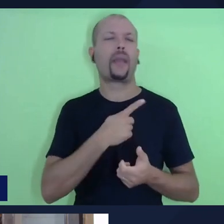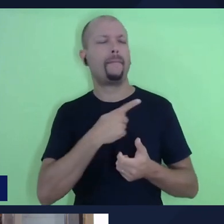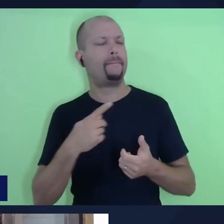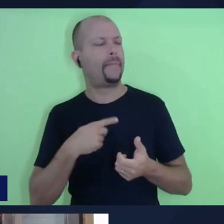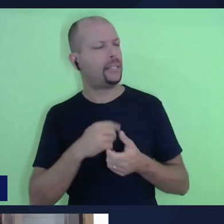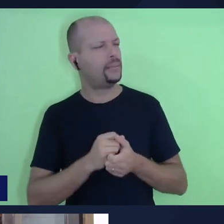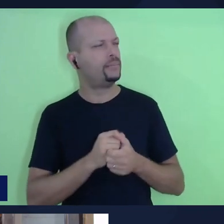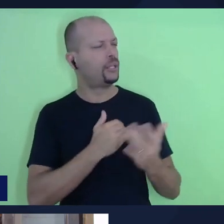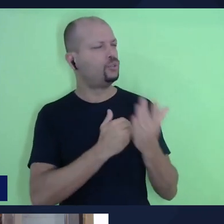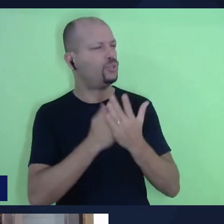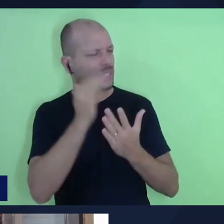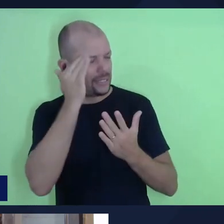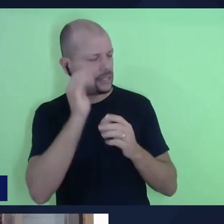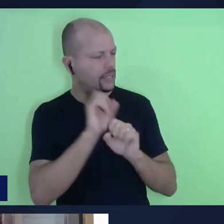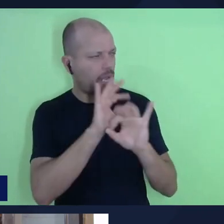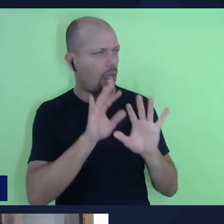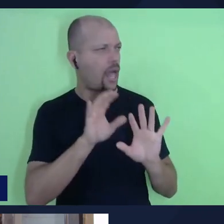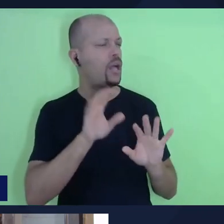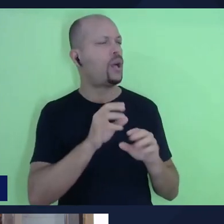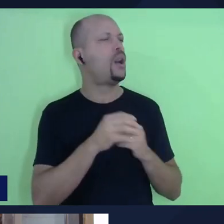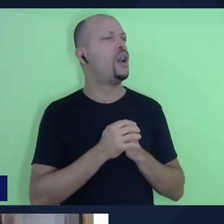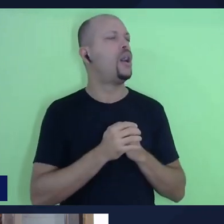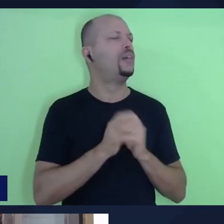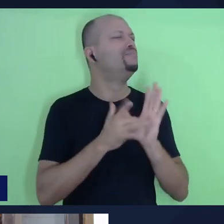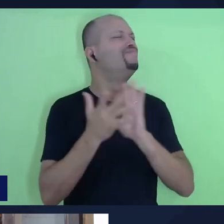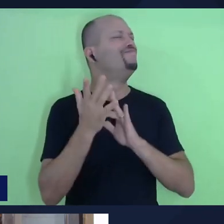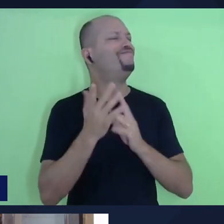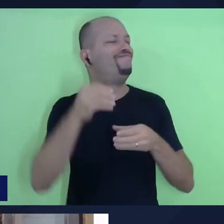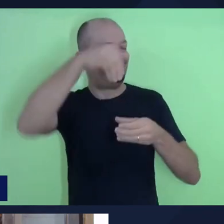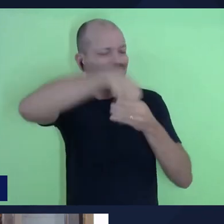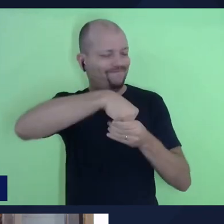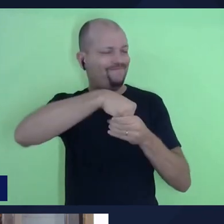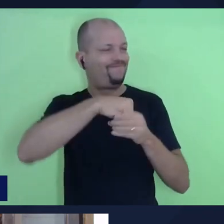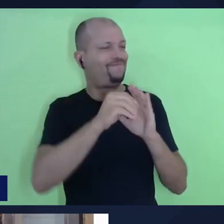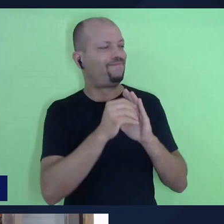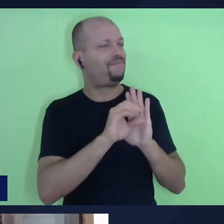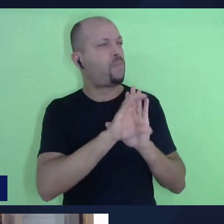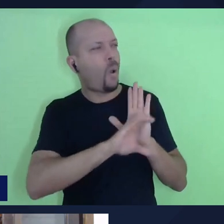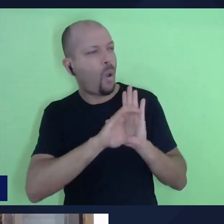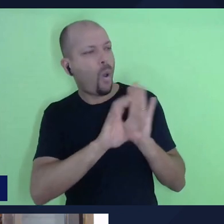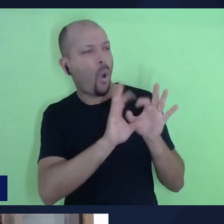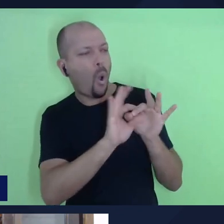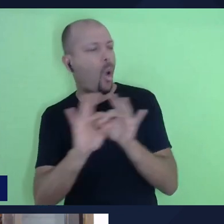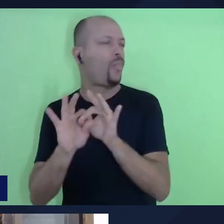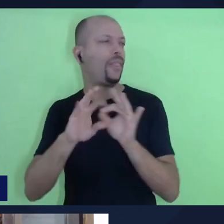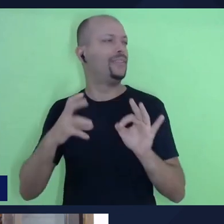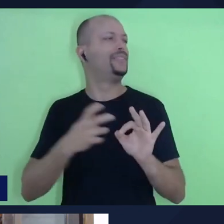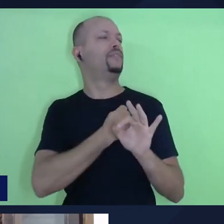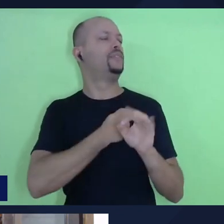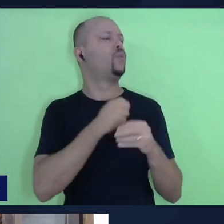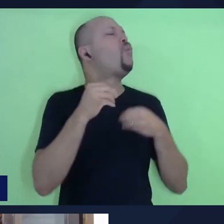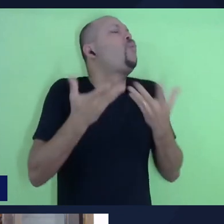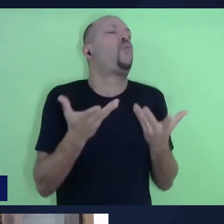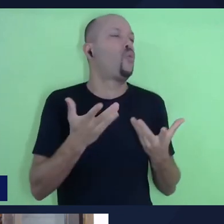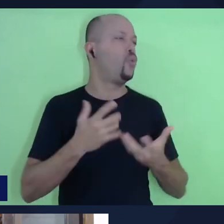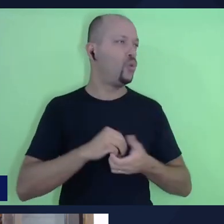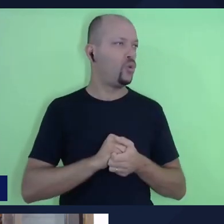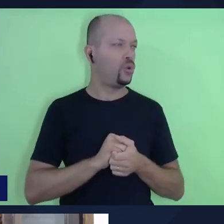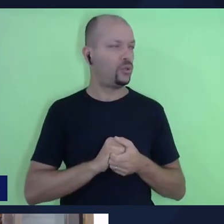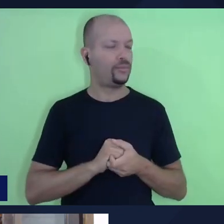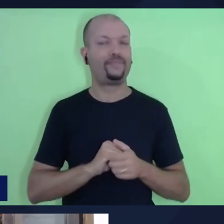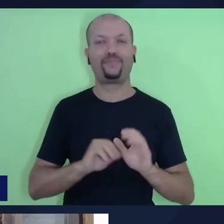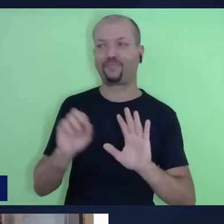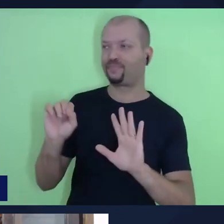sobre essa temática, qual é o papel de Cristo dentro desse contexto, dessa aliança da salvação? Ok,